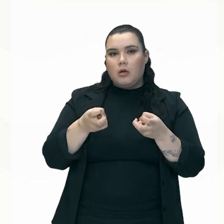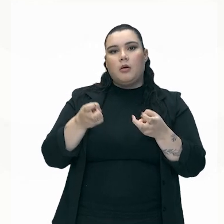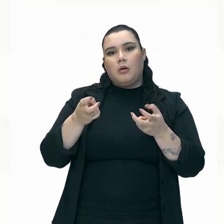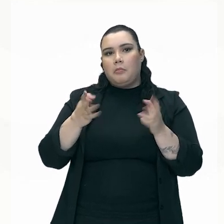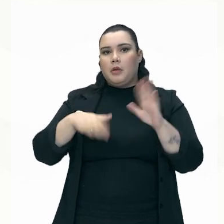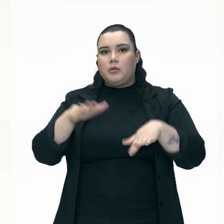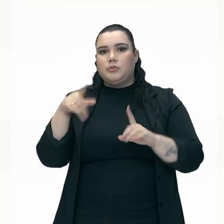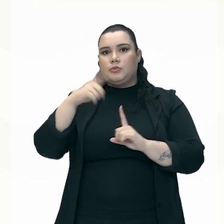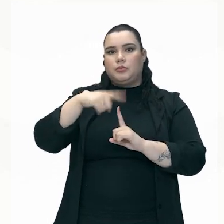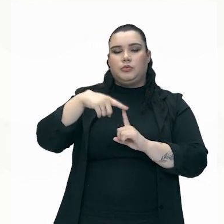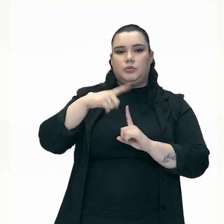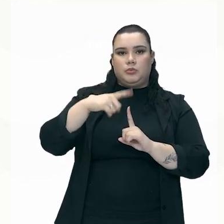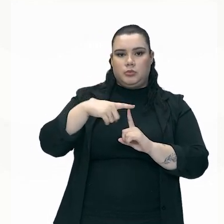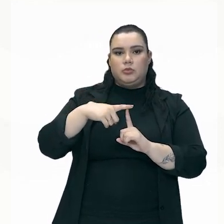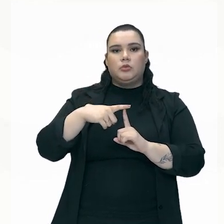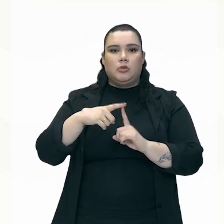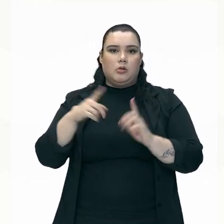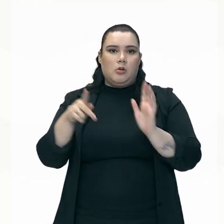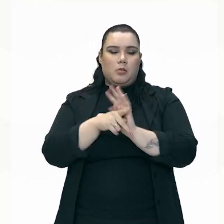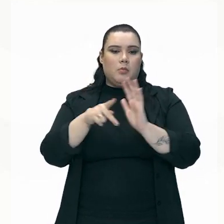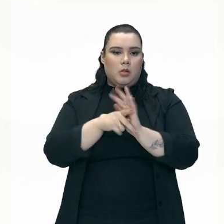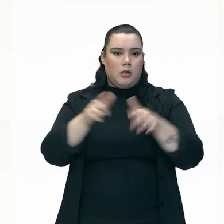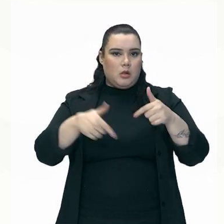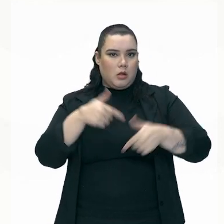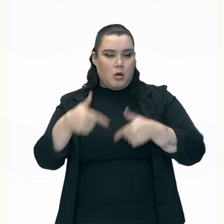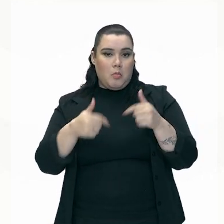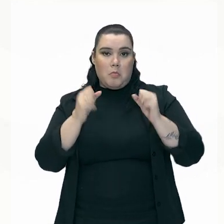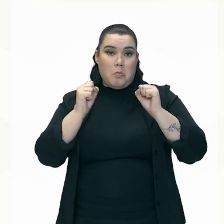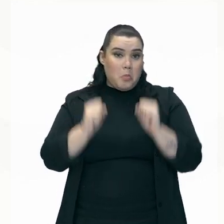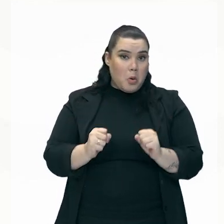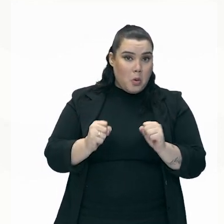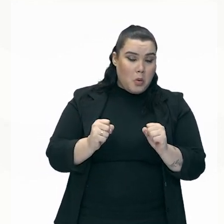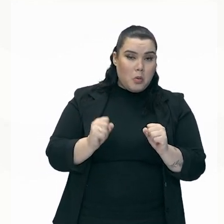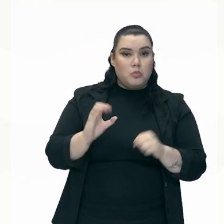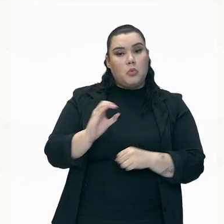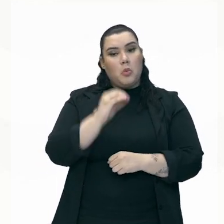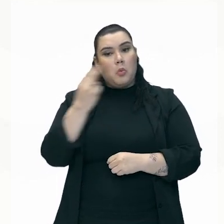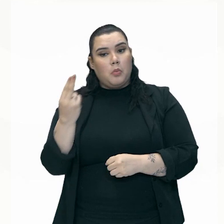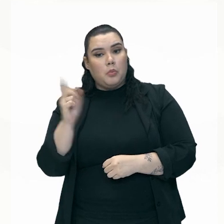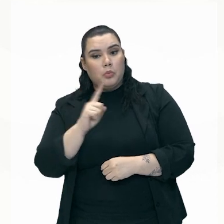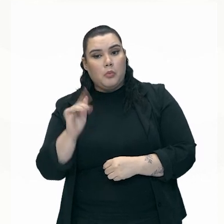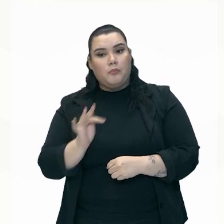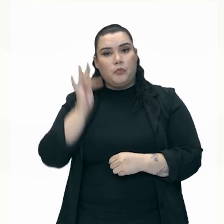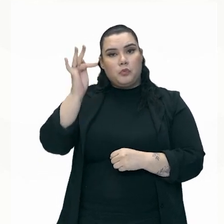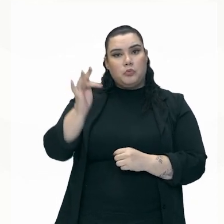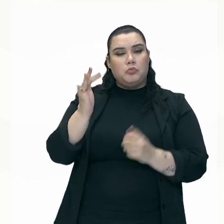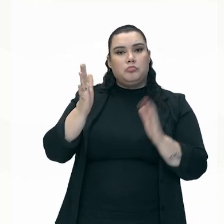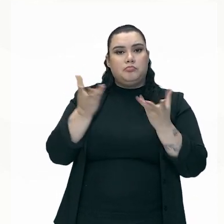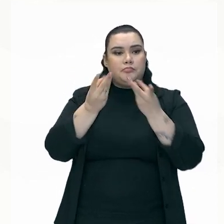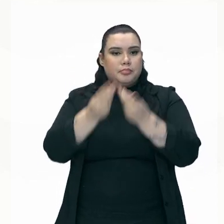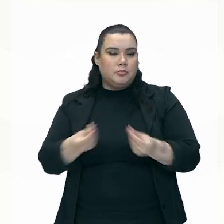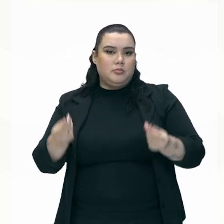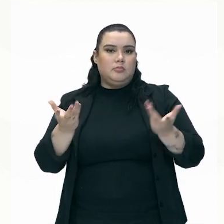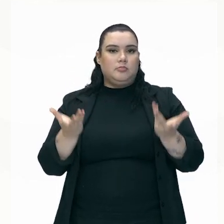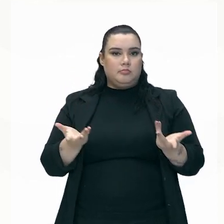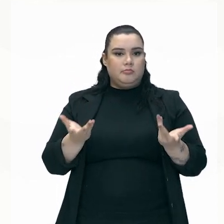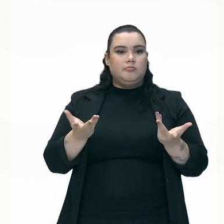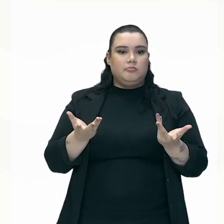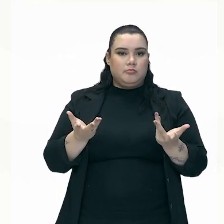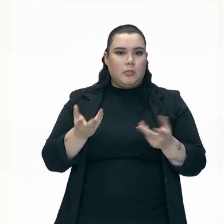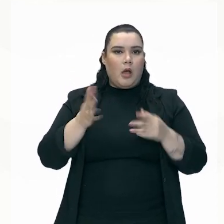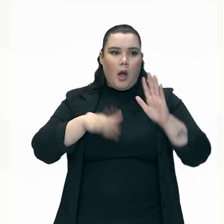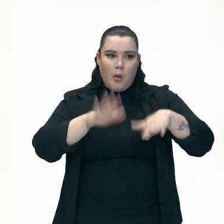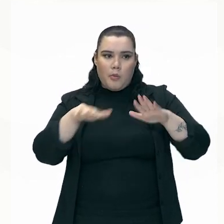determinados tipos de atividade que podem ou não estar acabando. Isso aí a gente ainda está vendo, a gente já está vendo em algumas